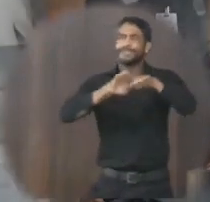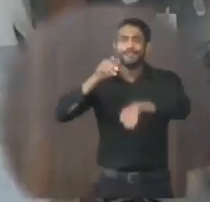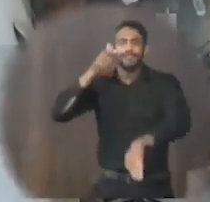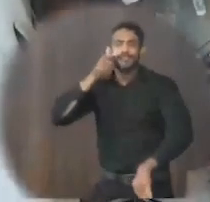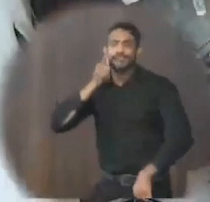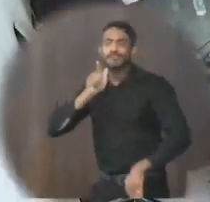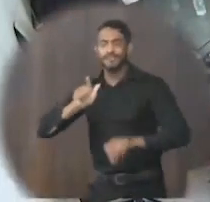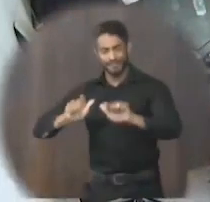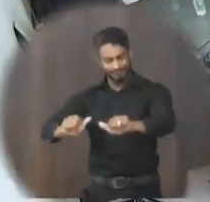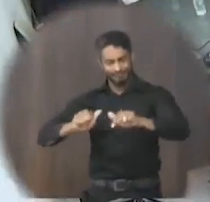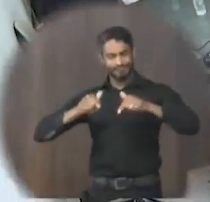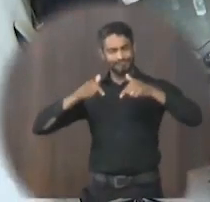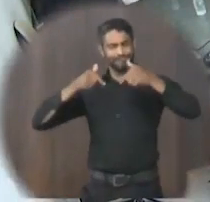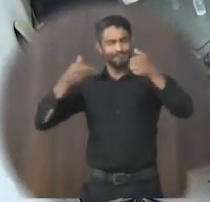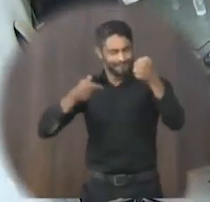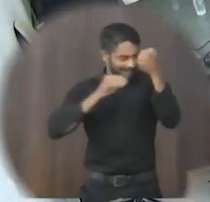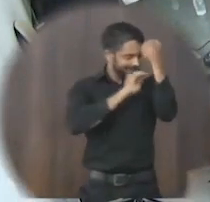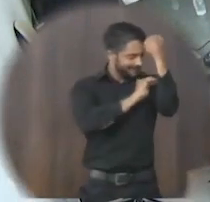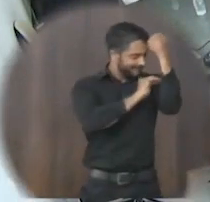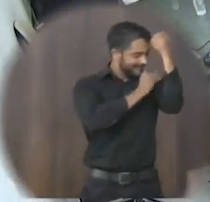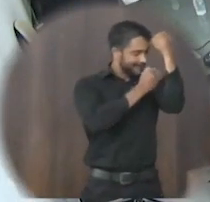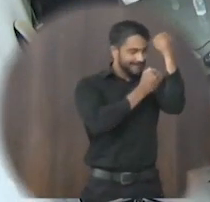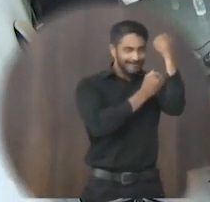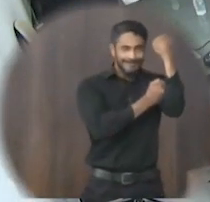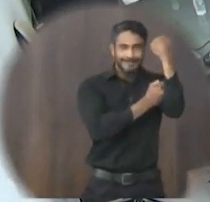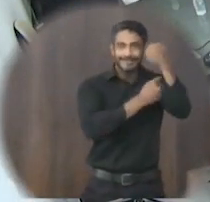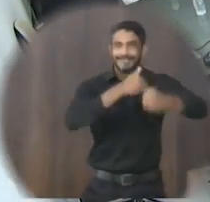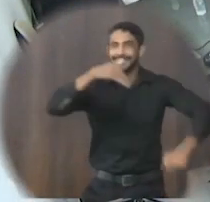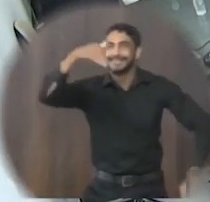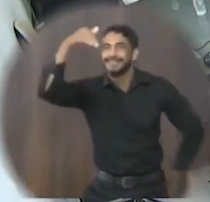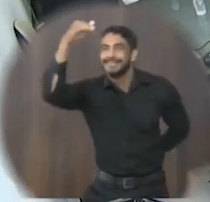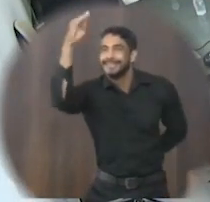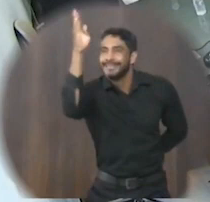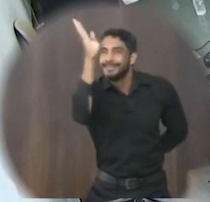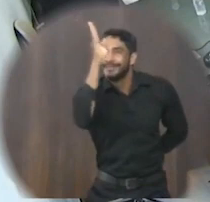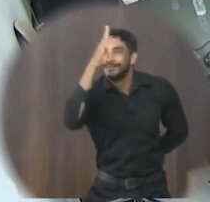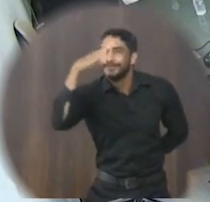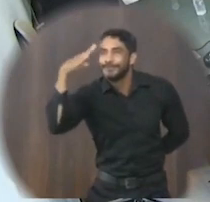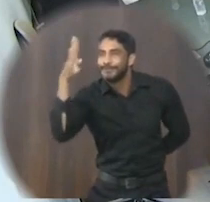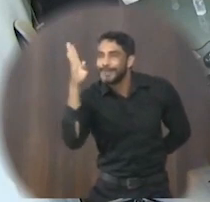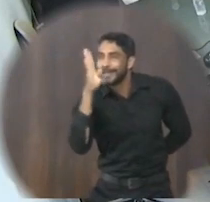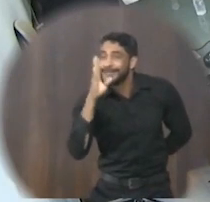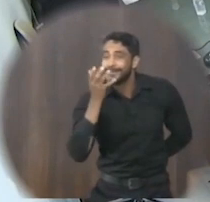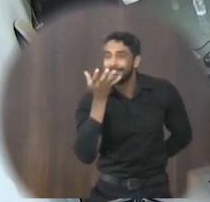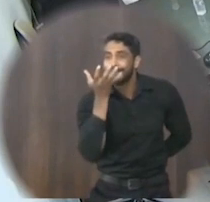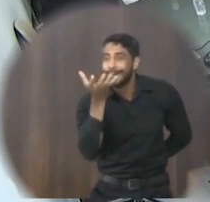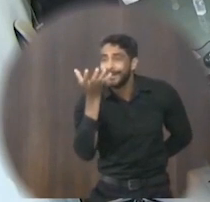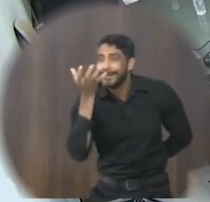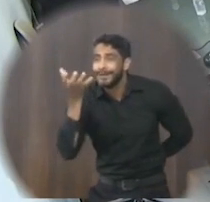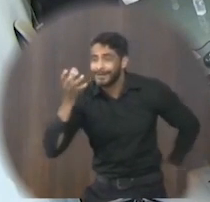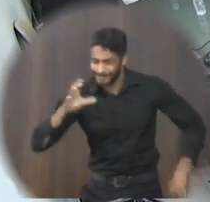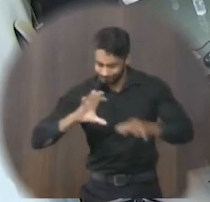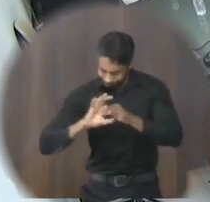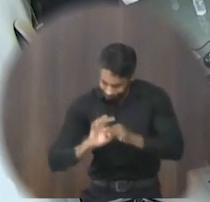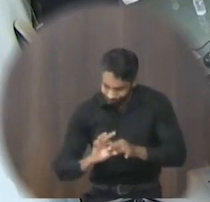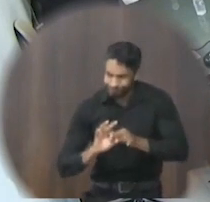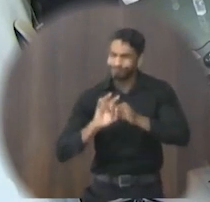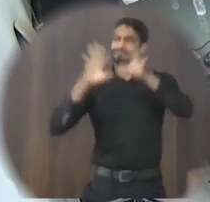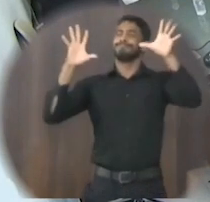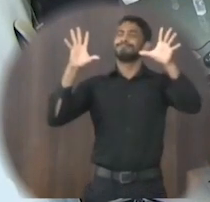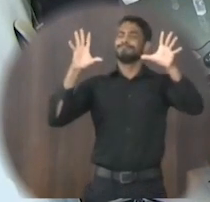Conseguimos conquistar Com o braço forte Em que o Senhor Ó